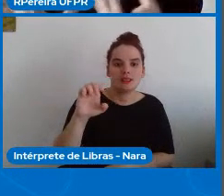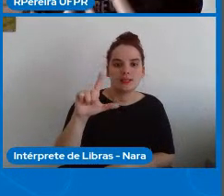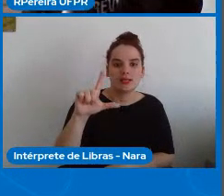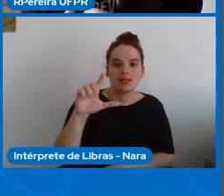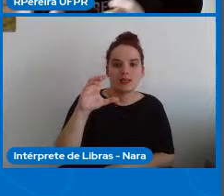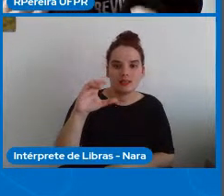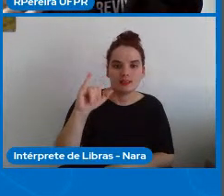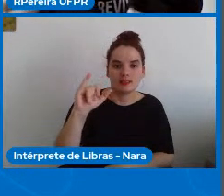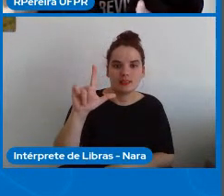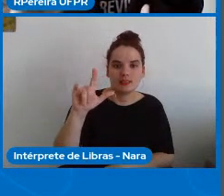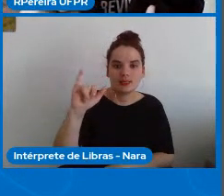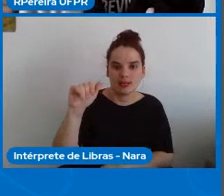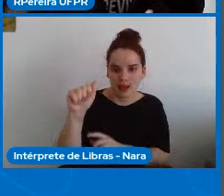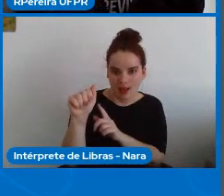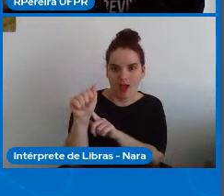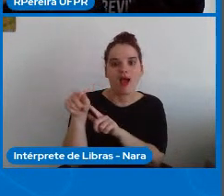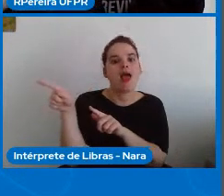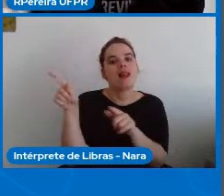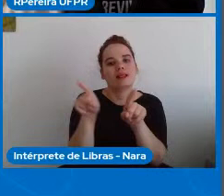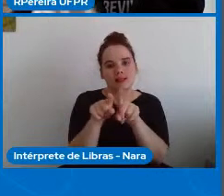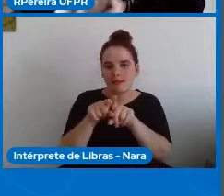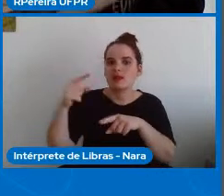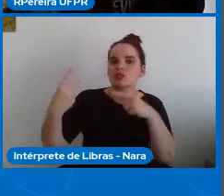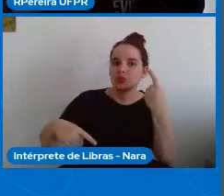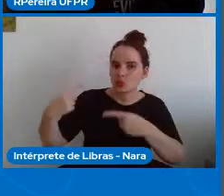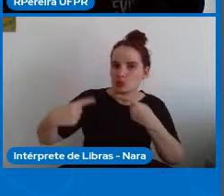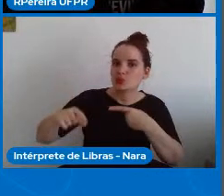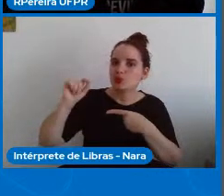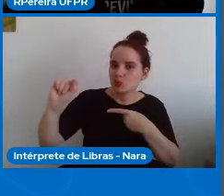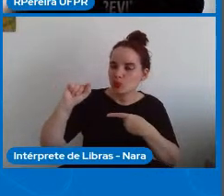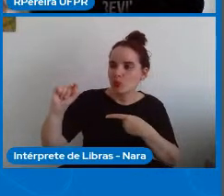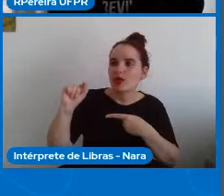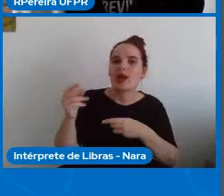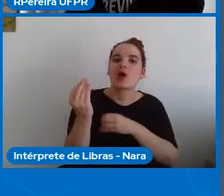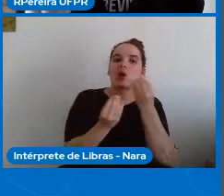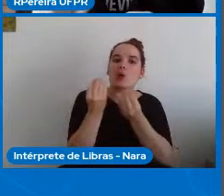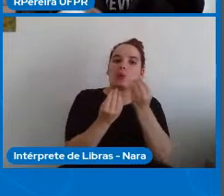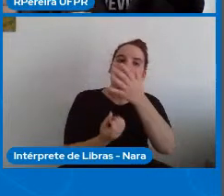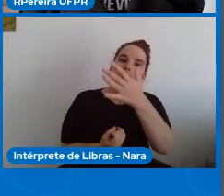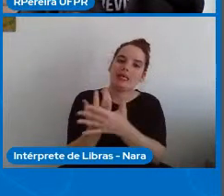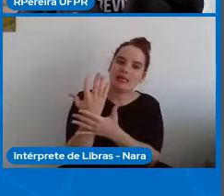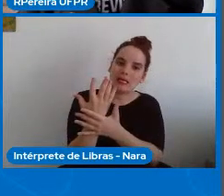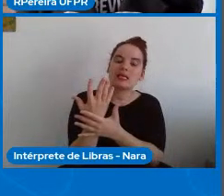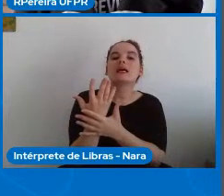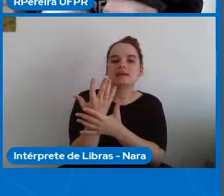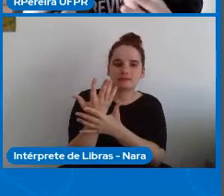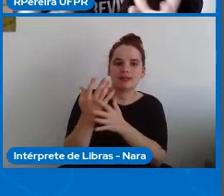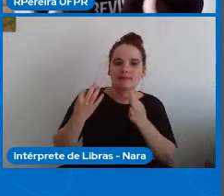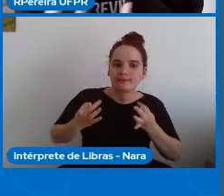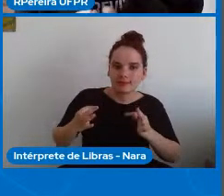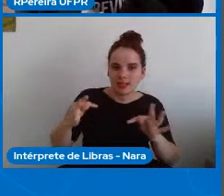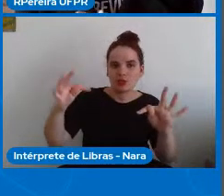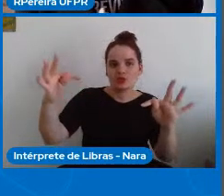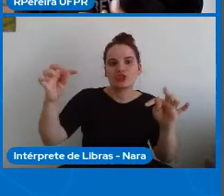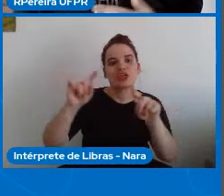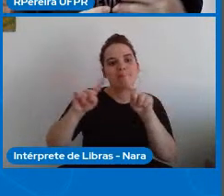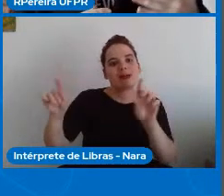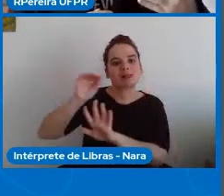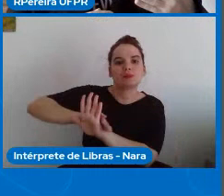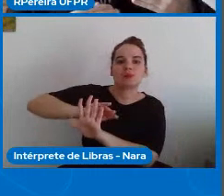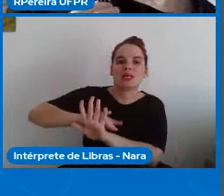do Hall da semiótica organizacional para um processo de construção de tecnologia onde de uma forma muito